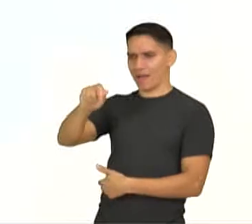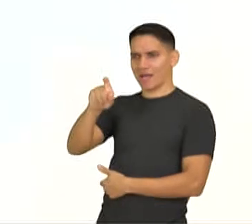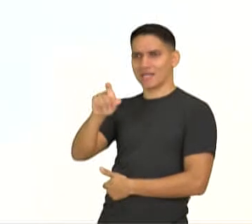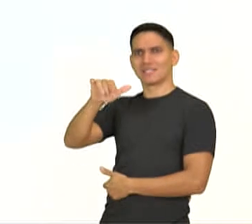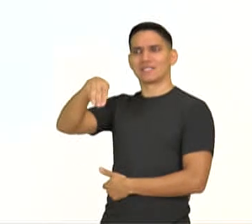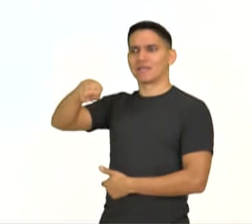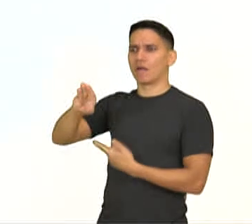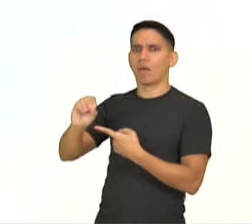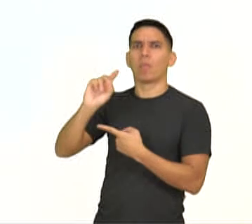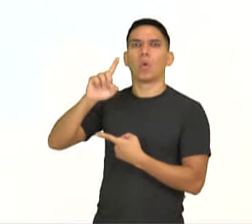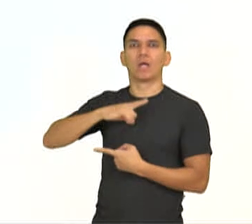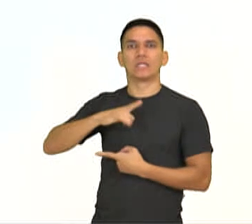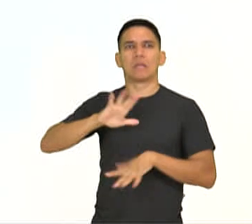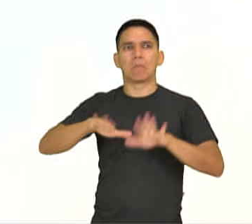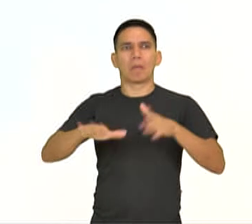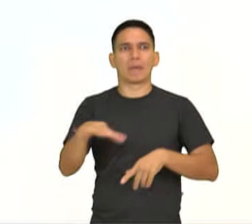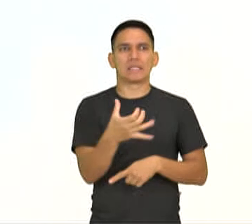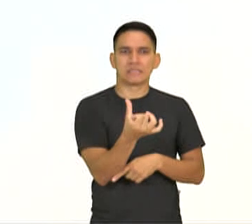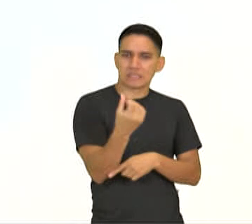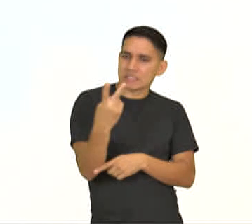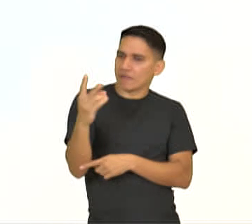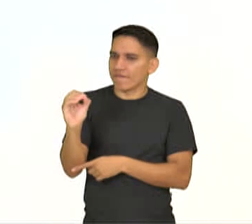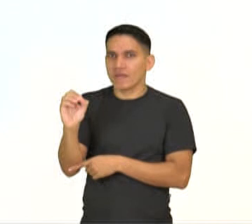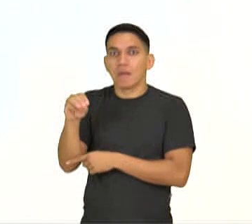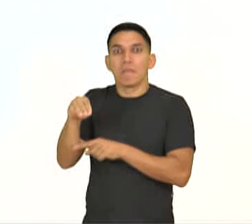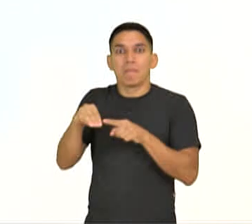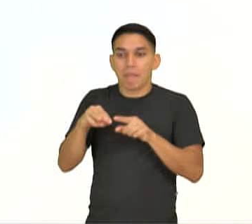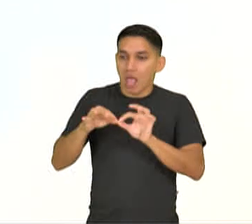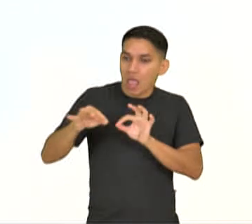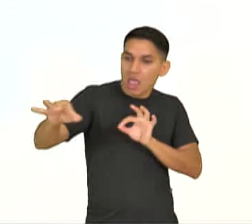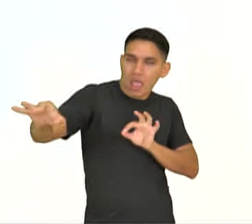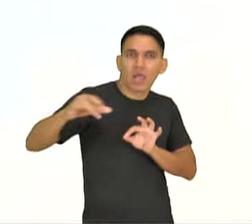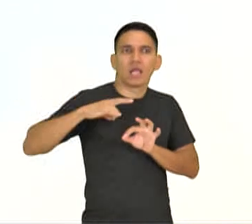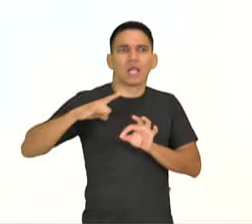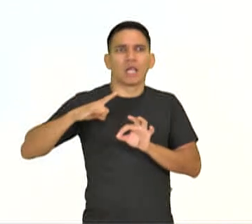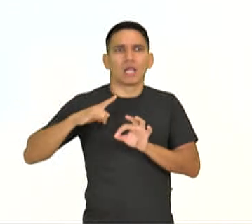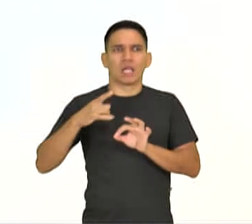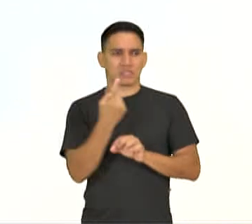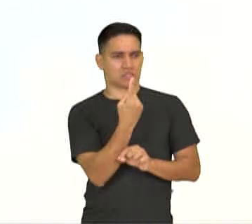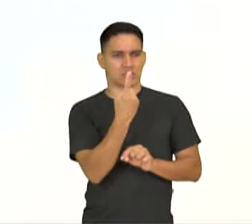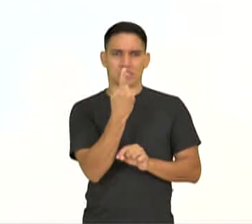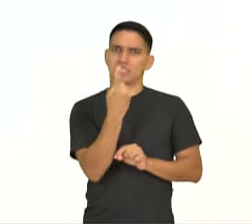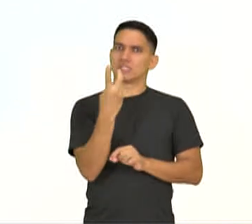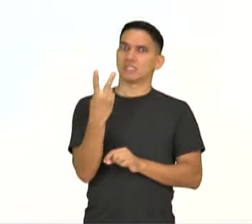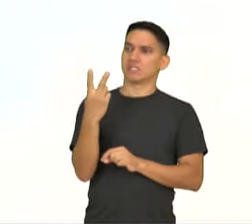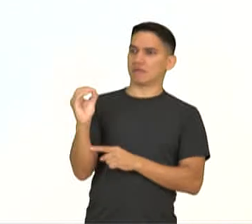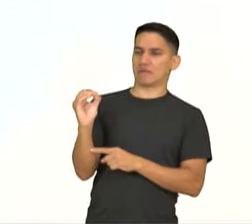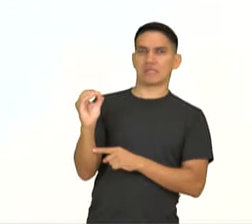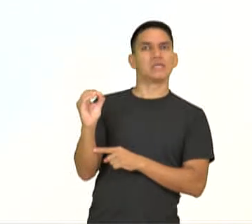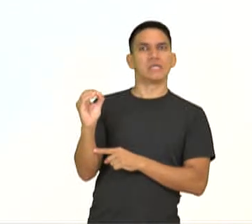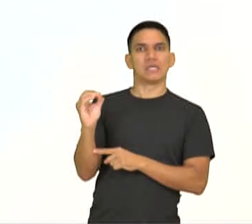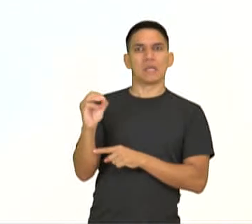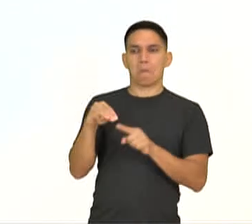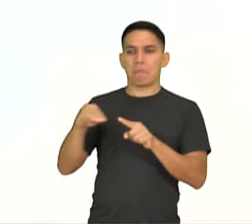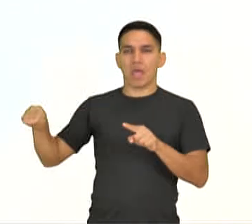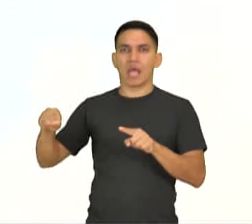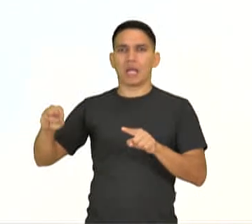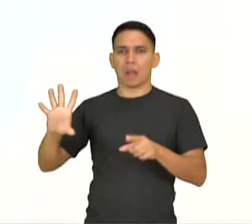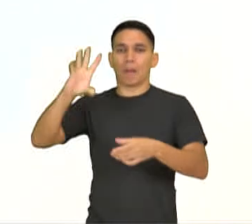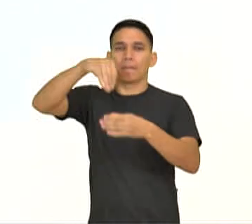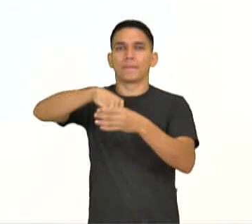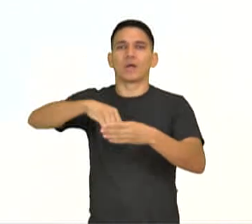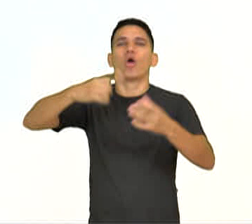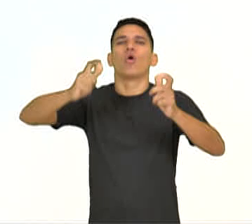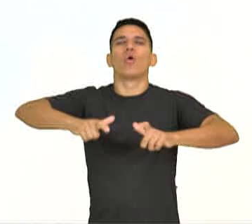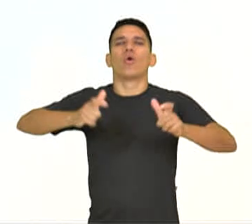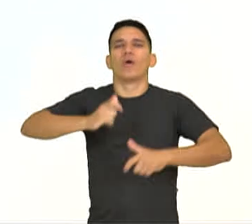620 metros, né? Por 120 metros. Então, era muito grandioso. Construído em Roma por volta do